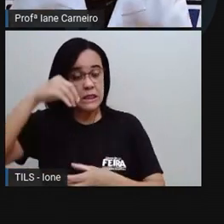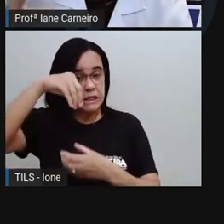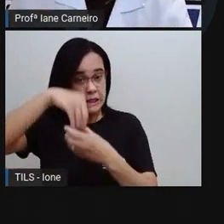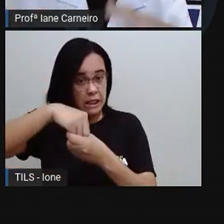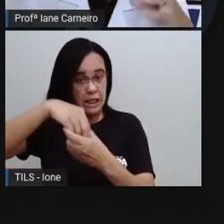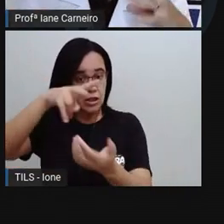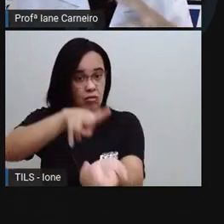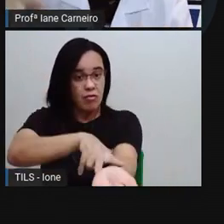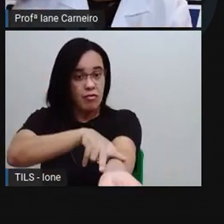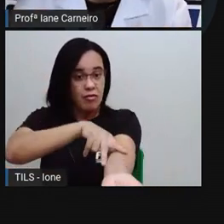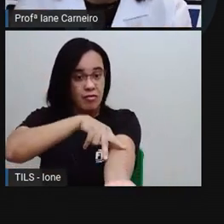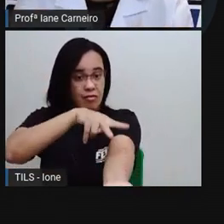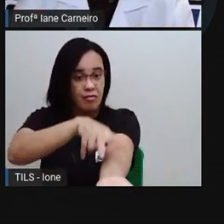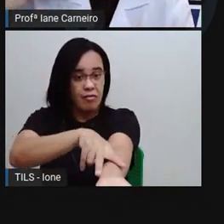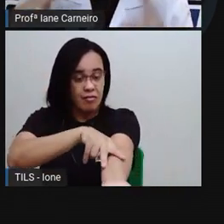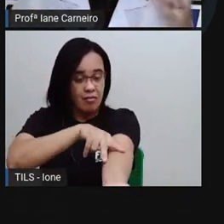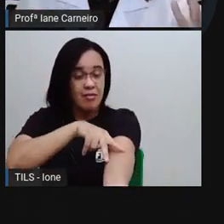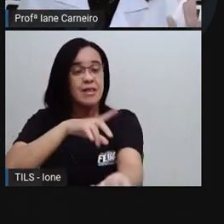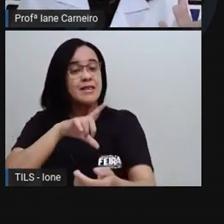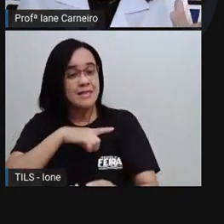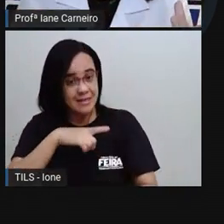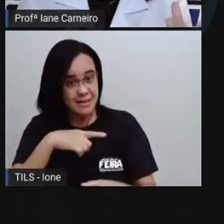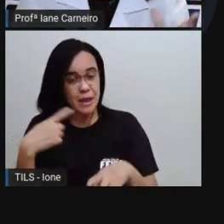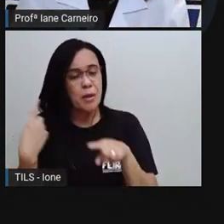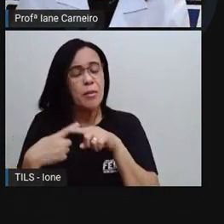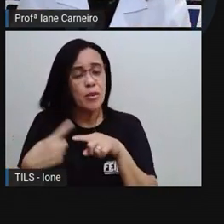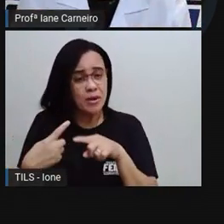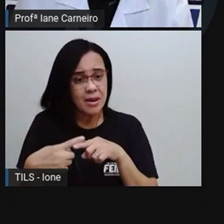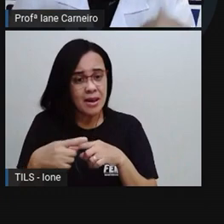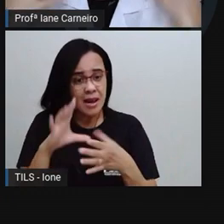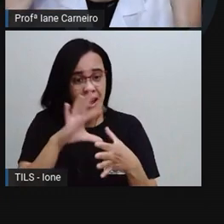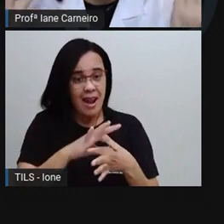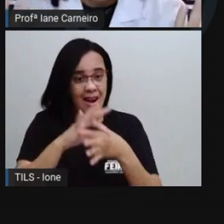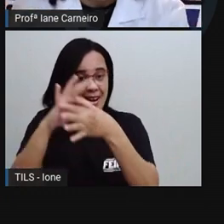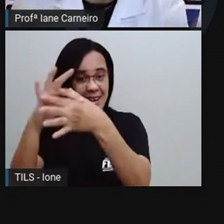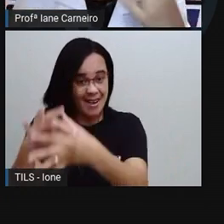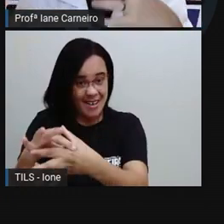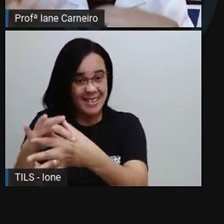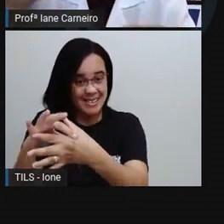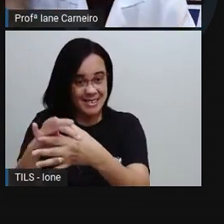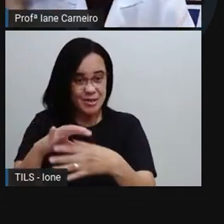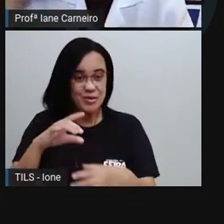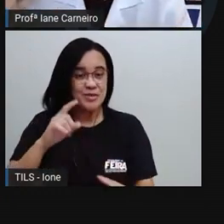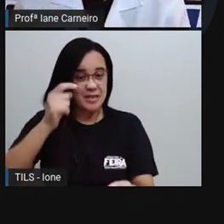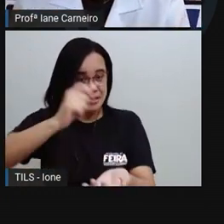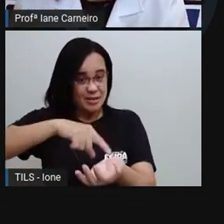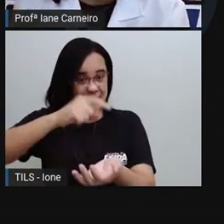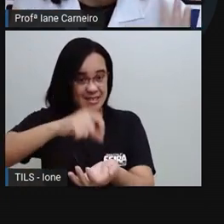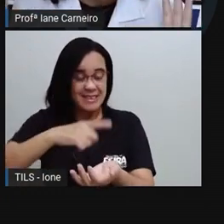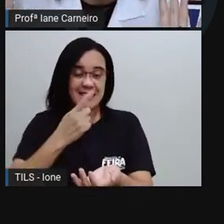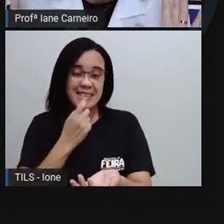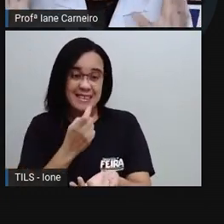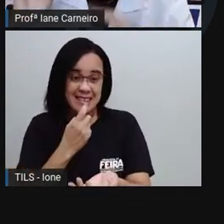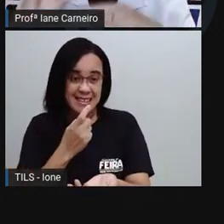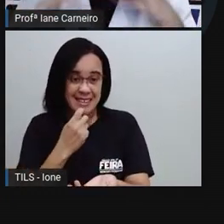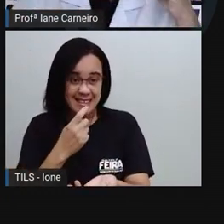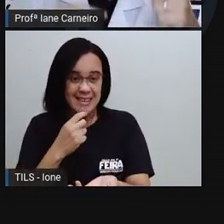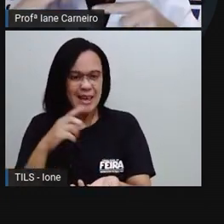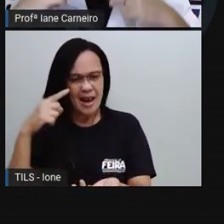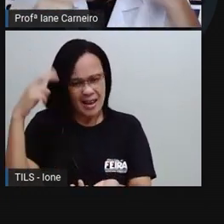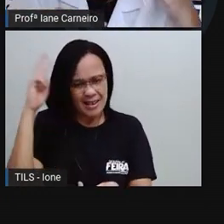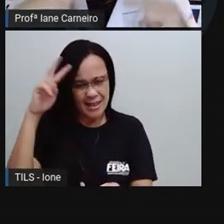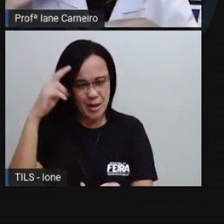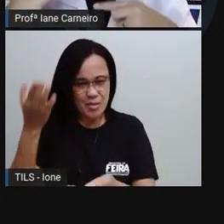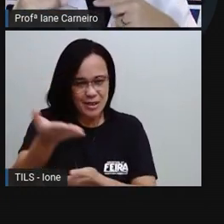elas são responsáveis de levar, né, o sangue para os órgãos, e também elas trazem sangue desses órgãos. Ela vai